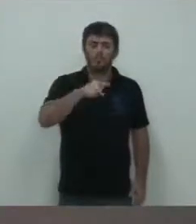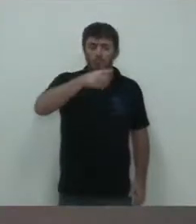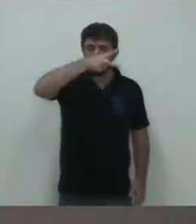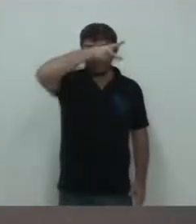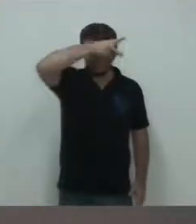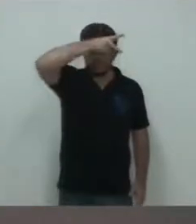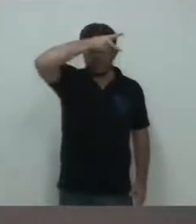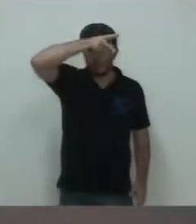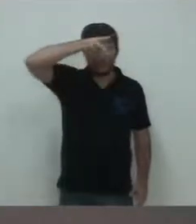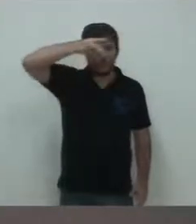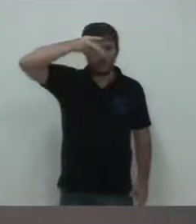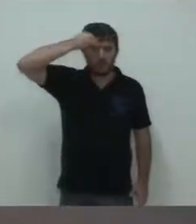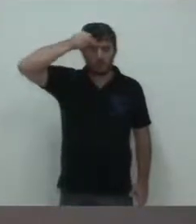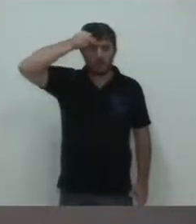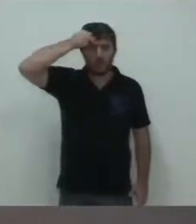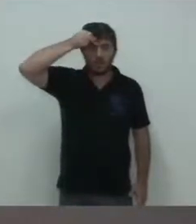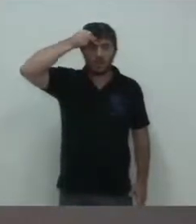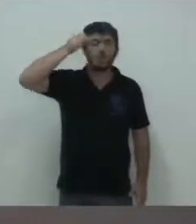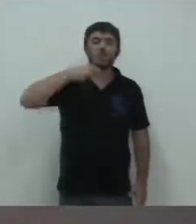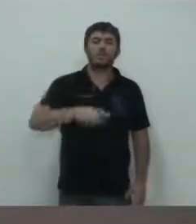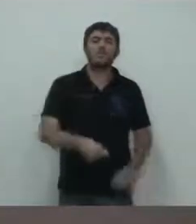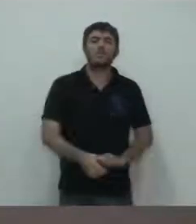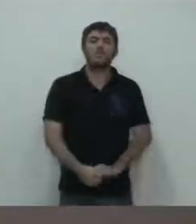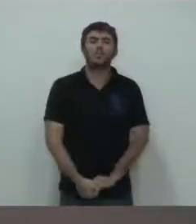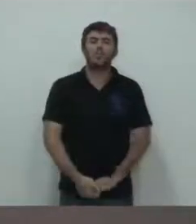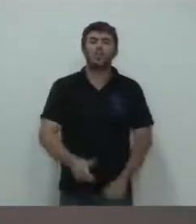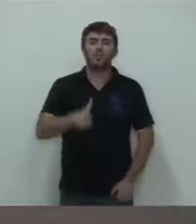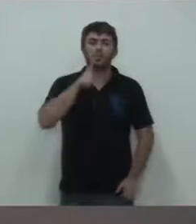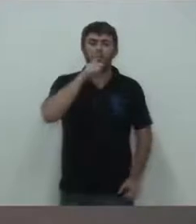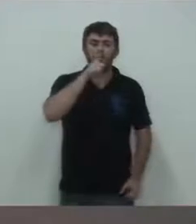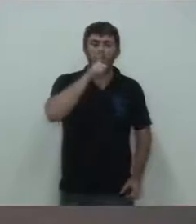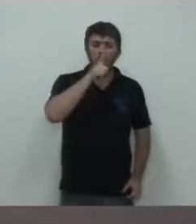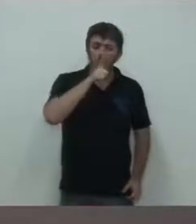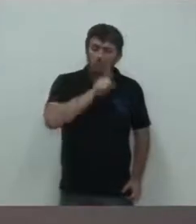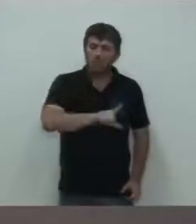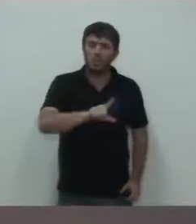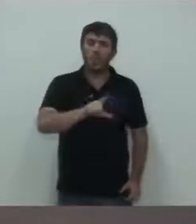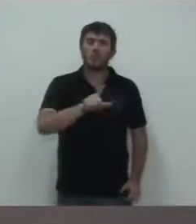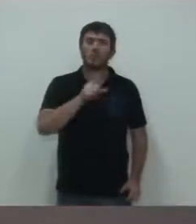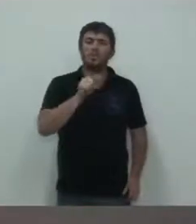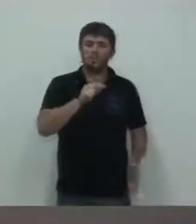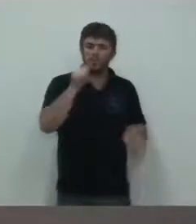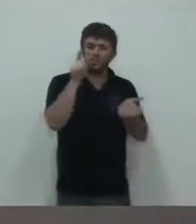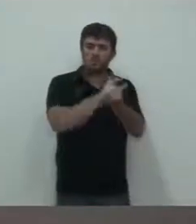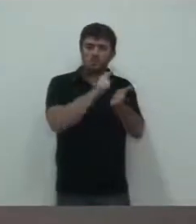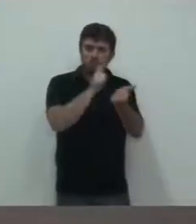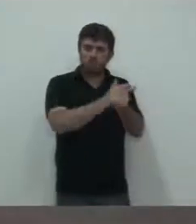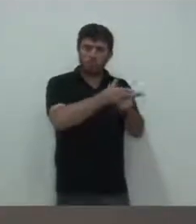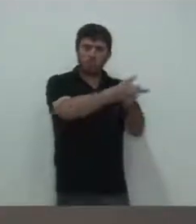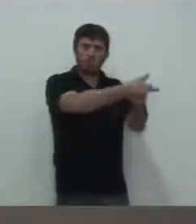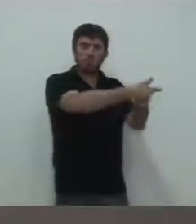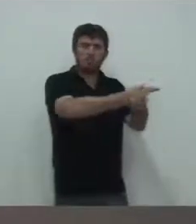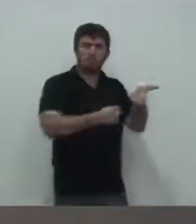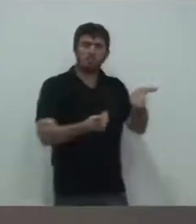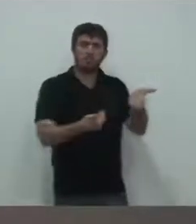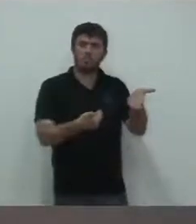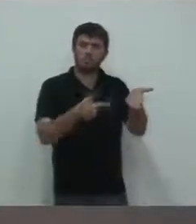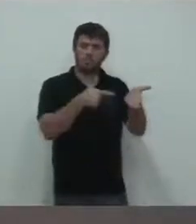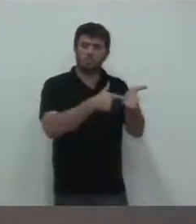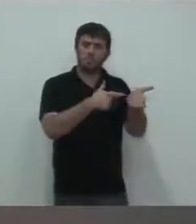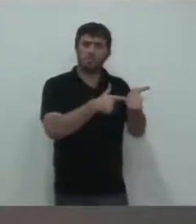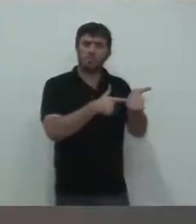eu consegui colocar no papel que, em vez de